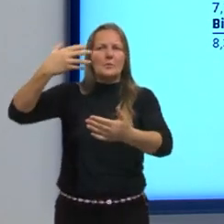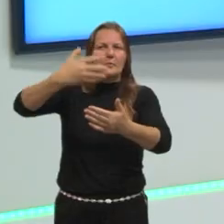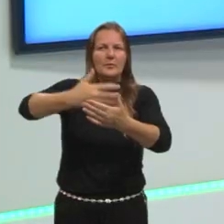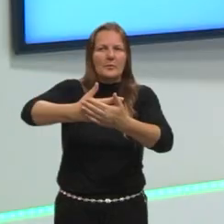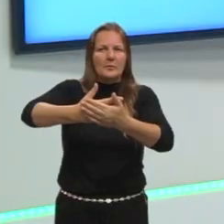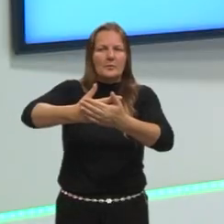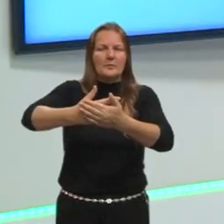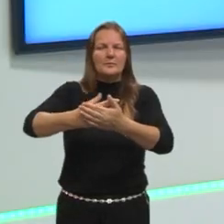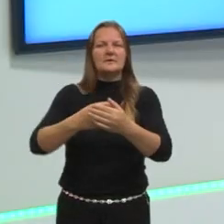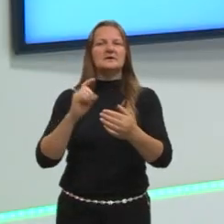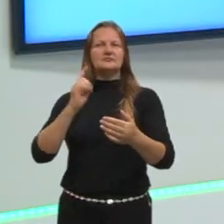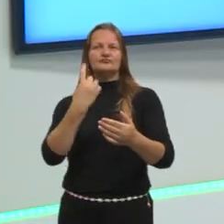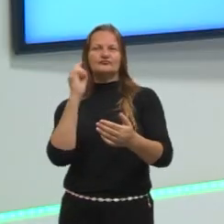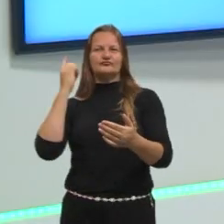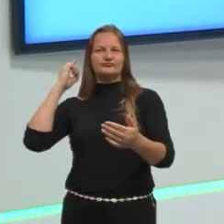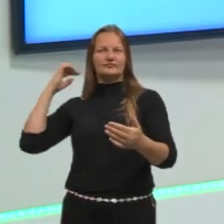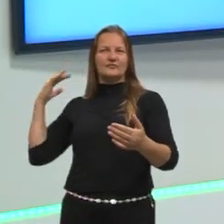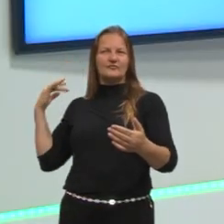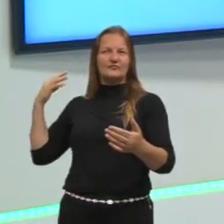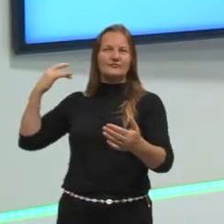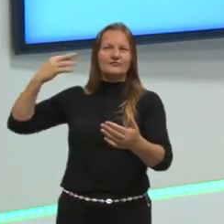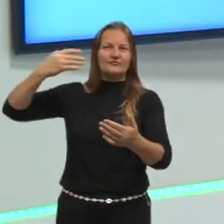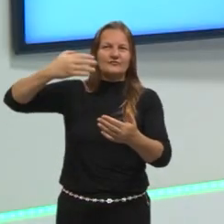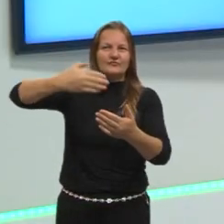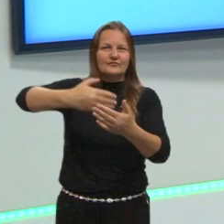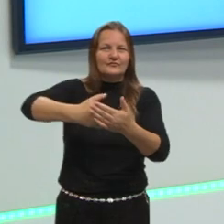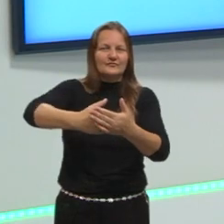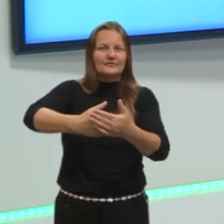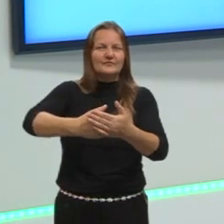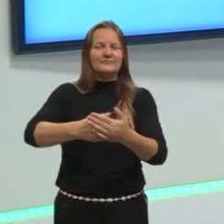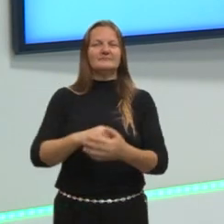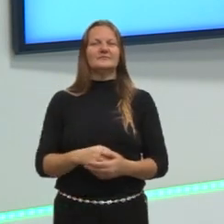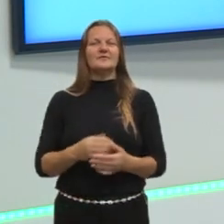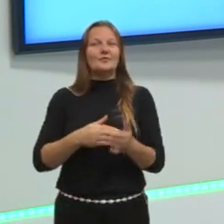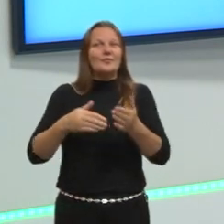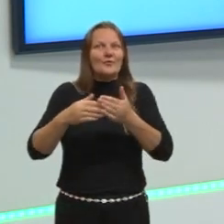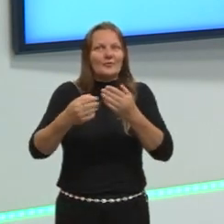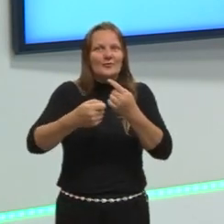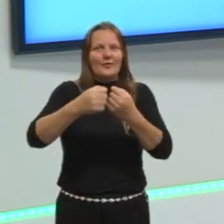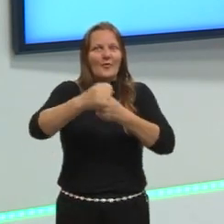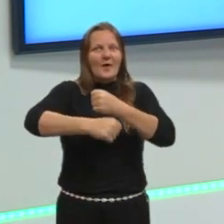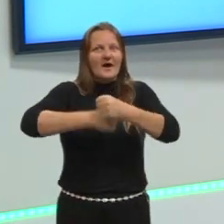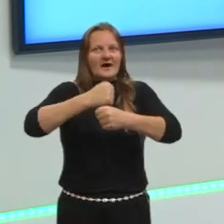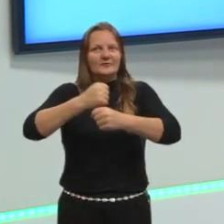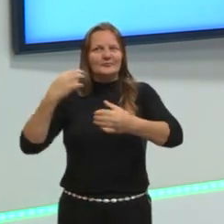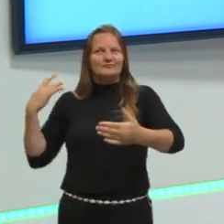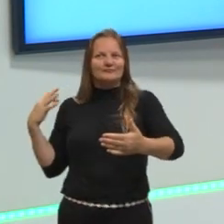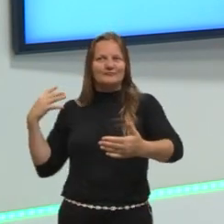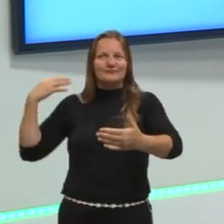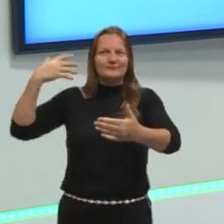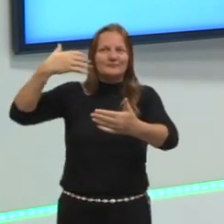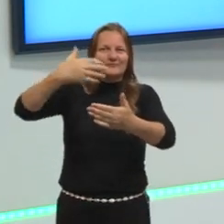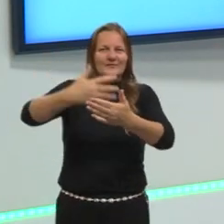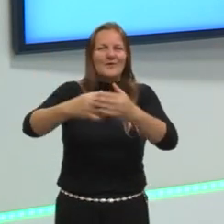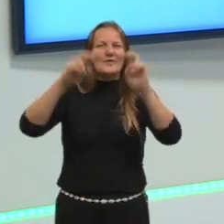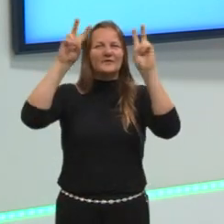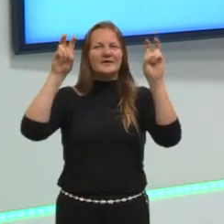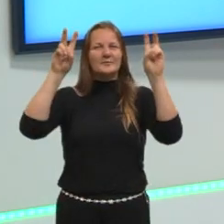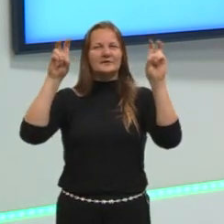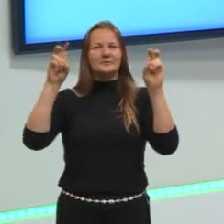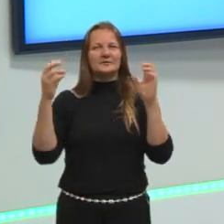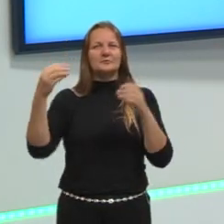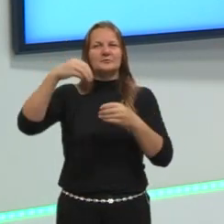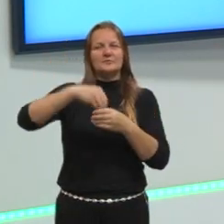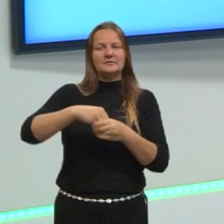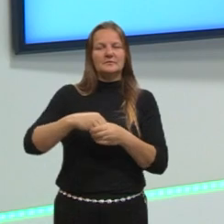nos estudos que vocês fizeram ao longo desse ano, né? Então, vão pensando aí todos os temas que caem